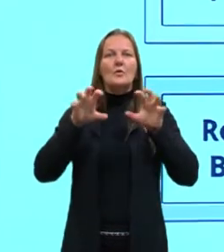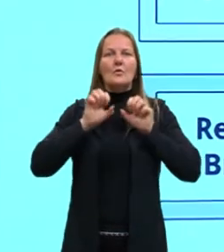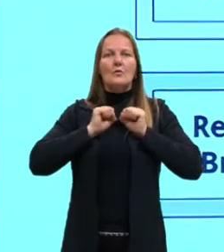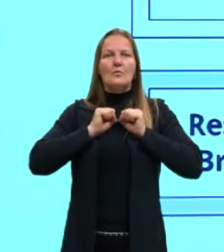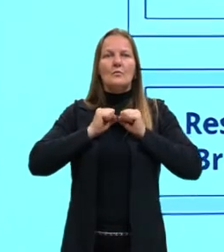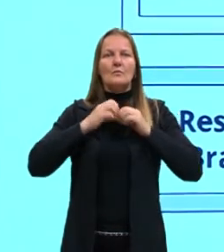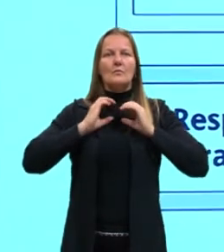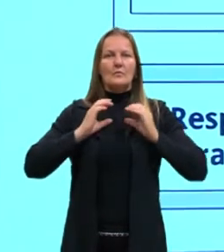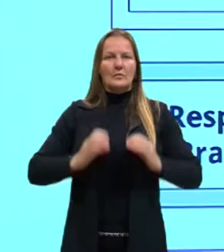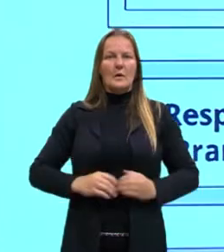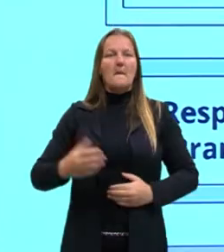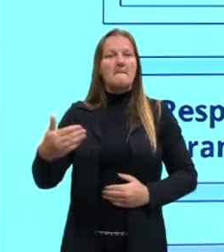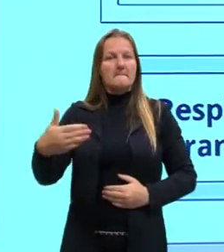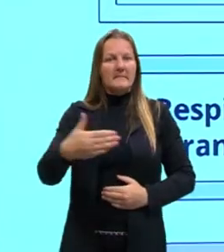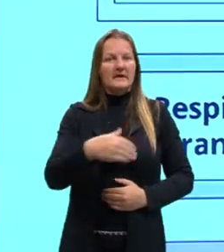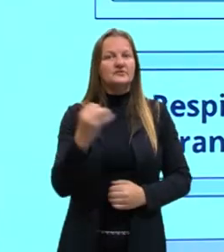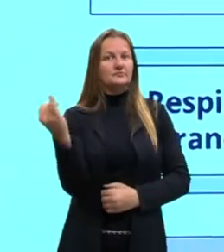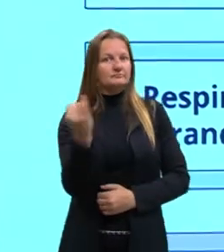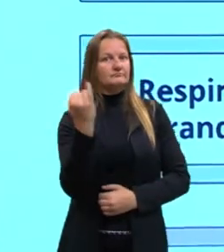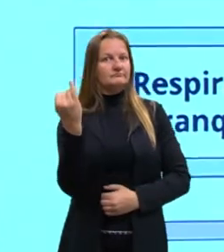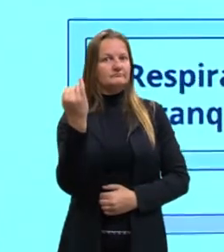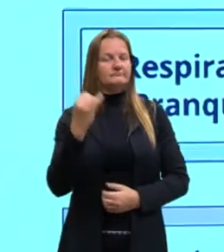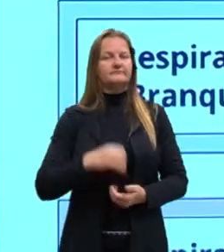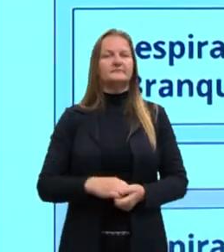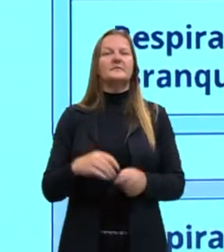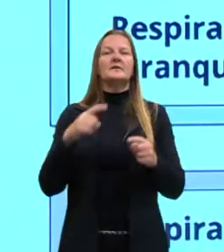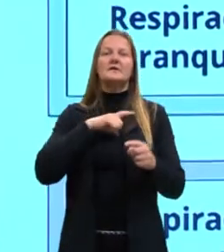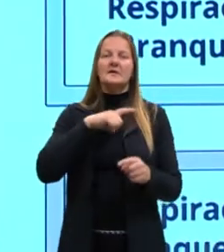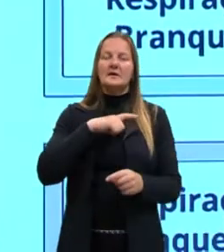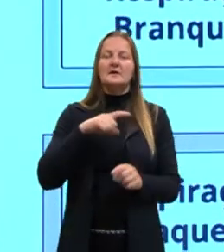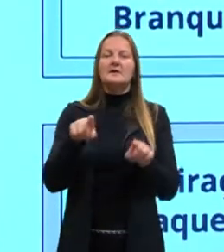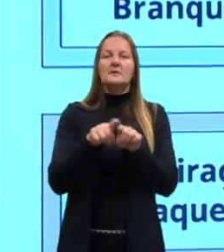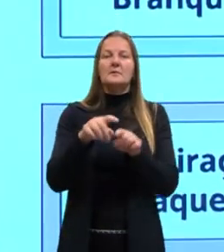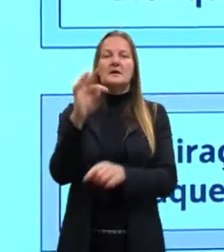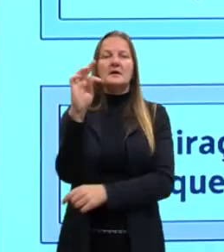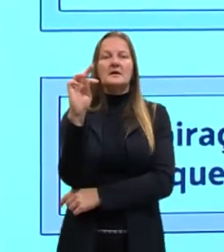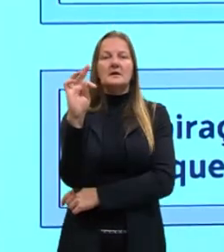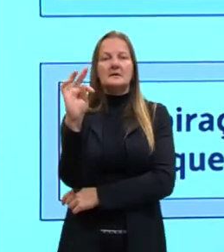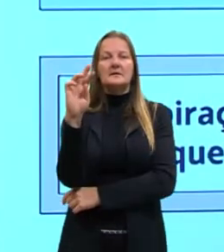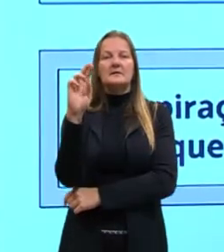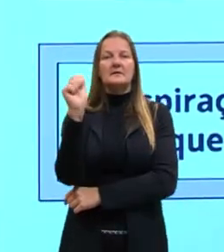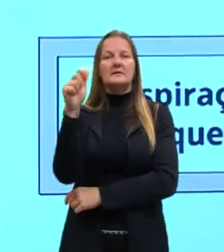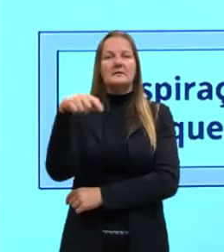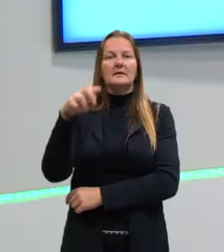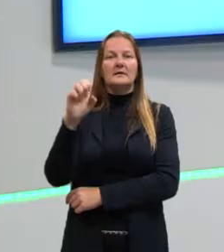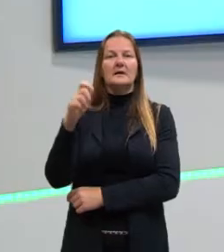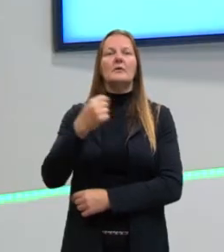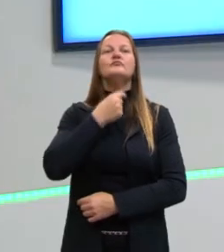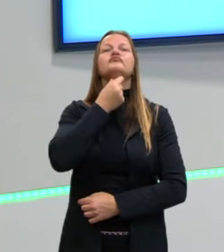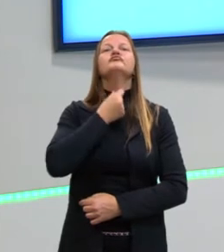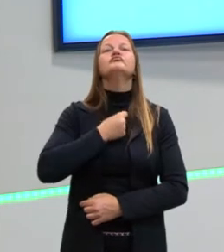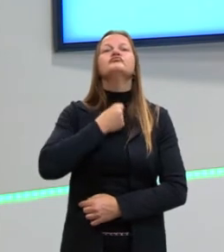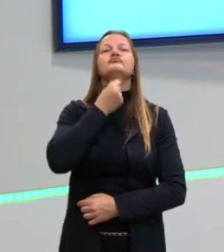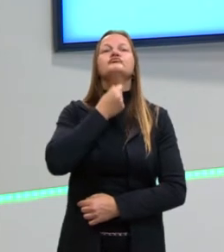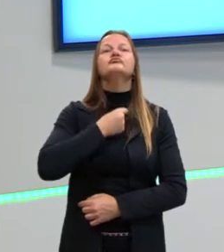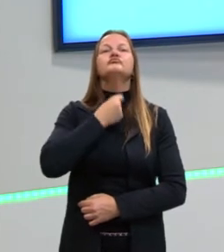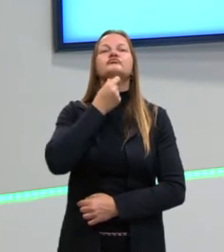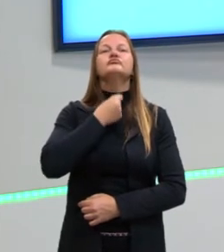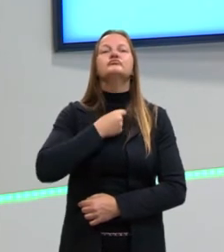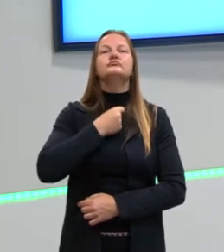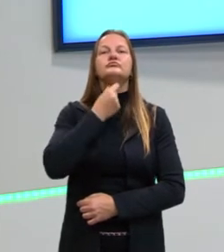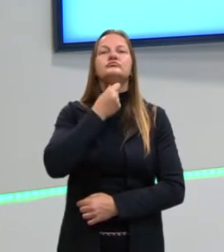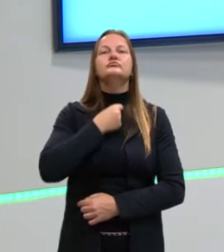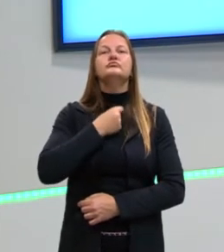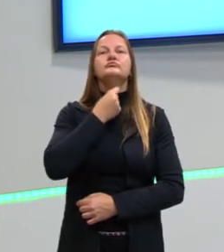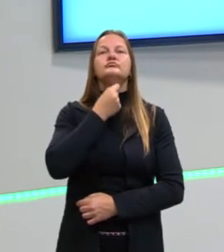Principalmente nos peixes, né? Temos também a respiração traquial. Nesse sistema, a respiração vai